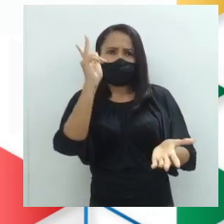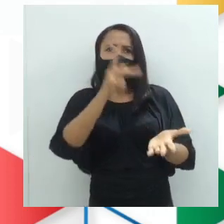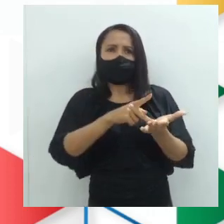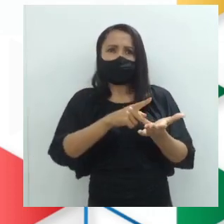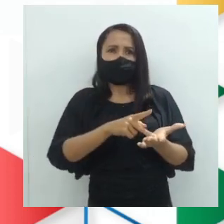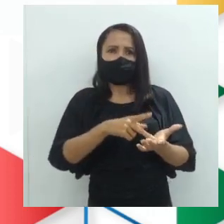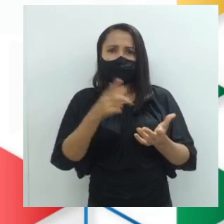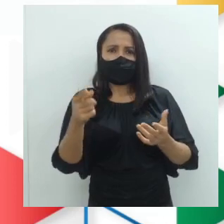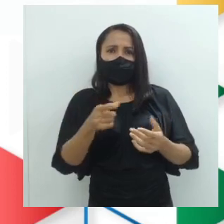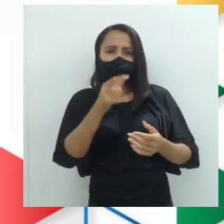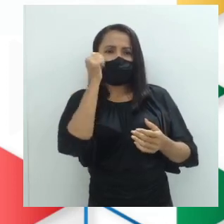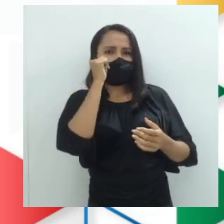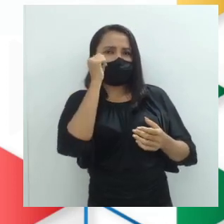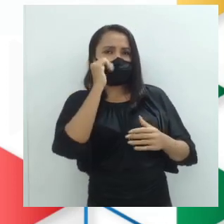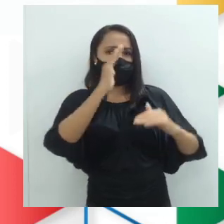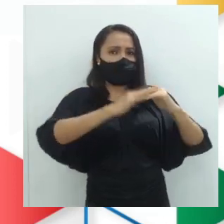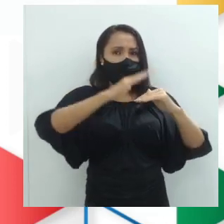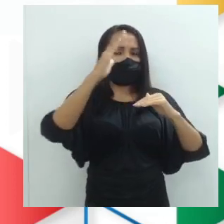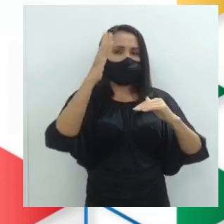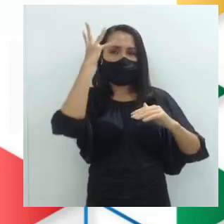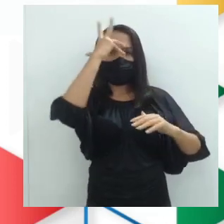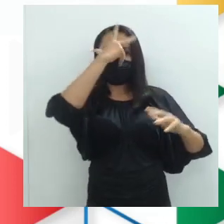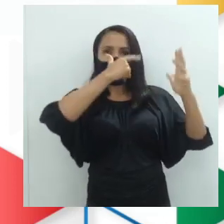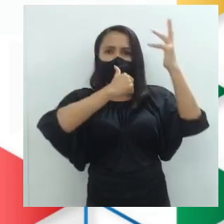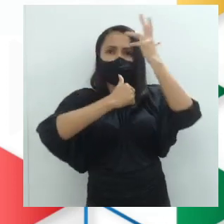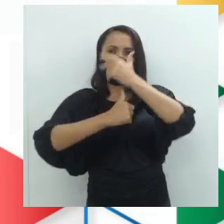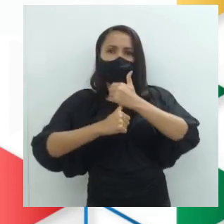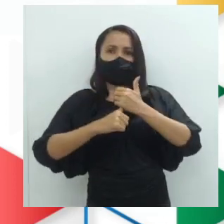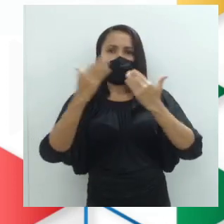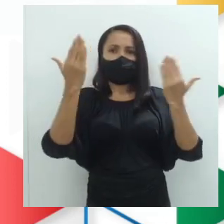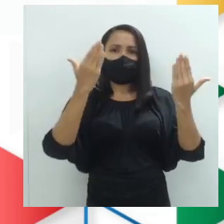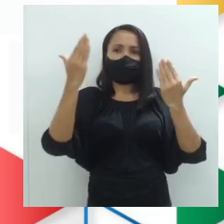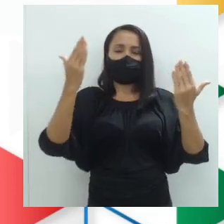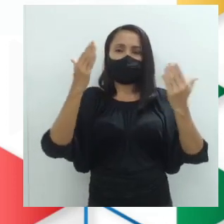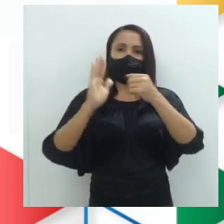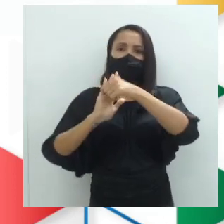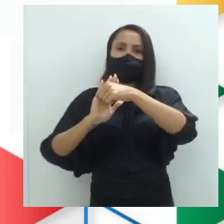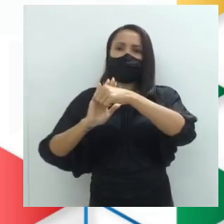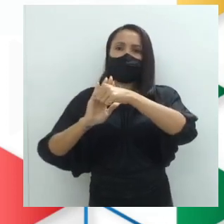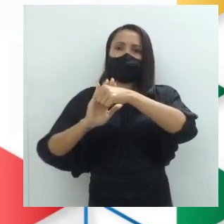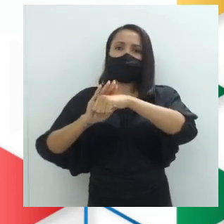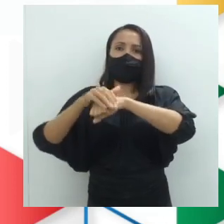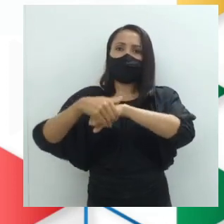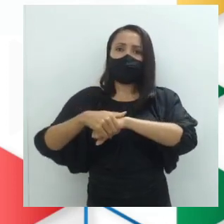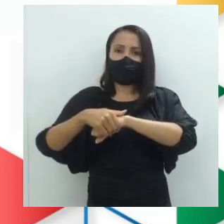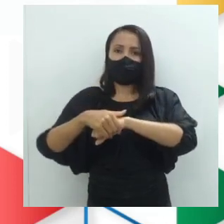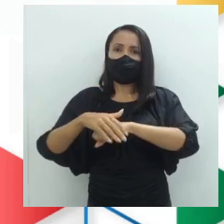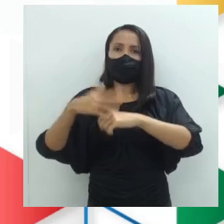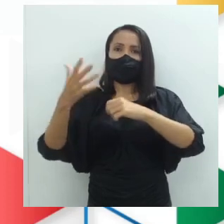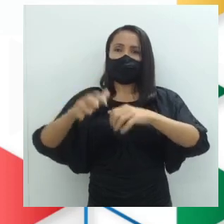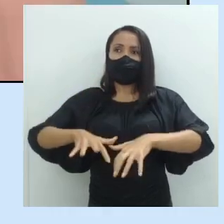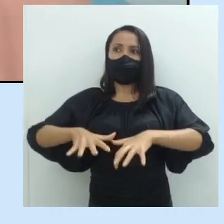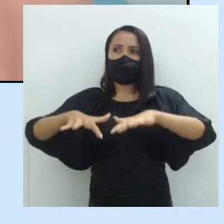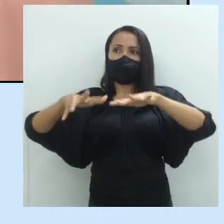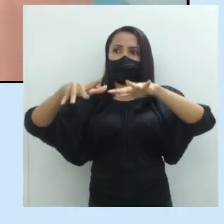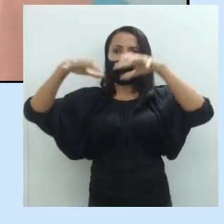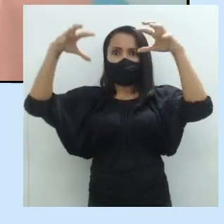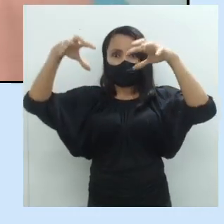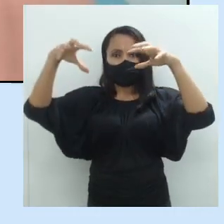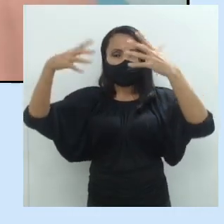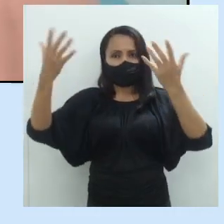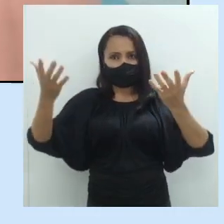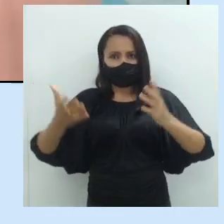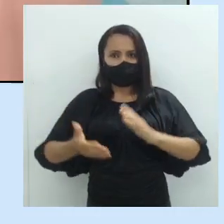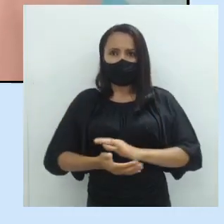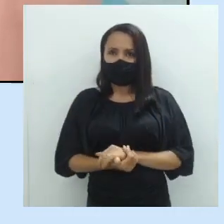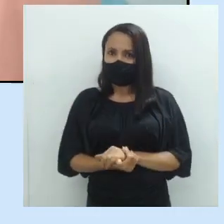menina é mais bonita que a noite de trovoada com enchente. Uma noite de trovoada com enchente é bonita? Isso é uma